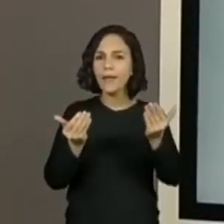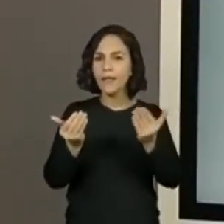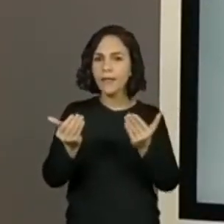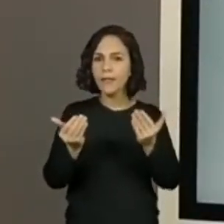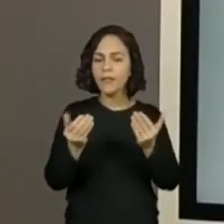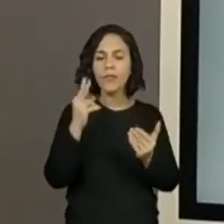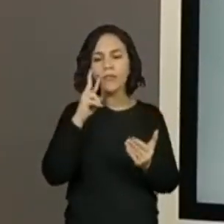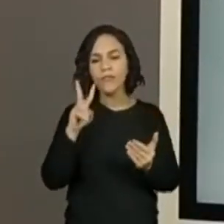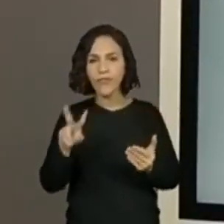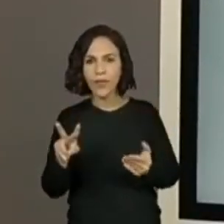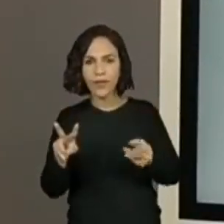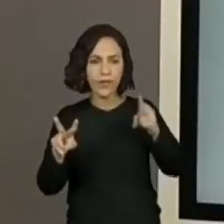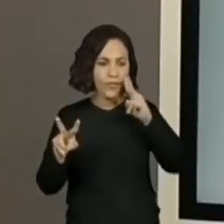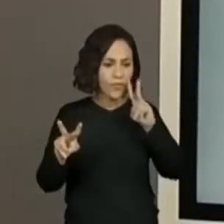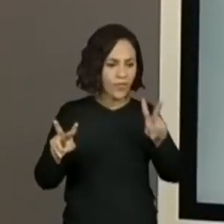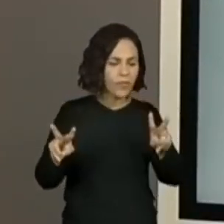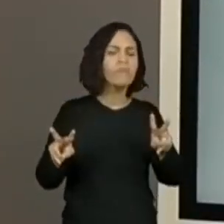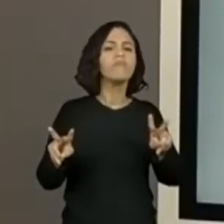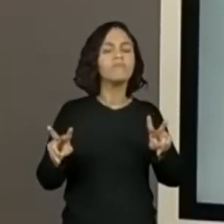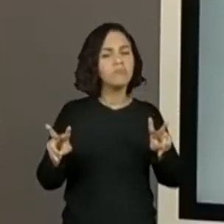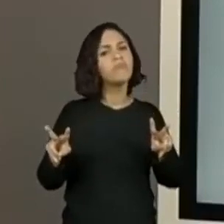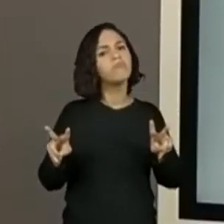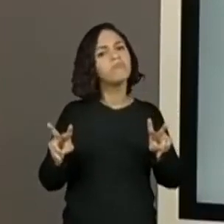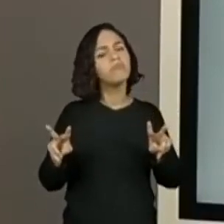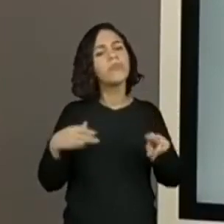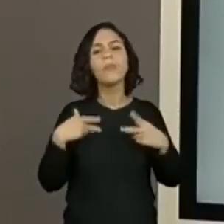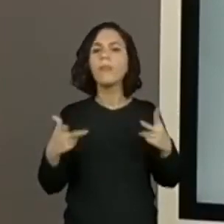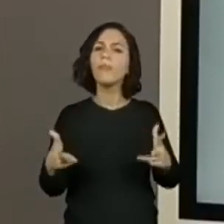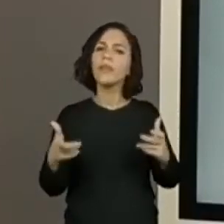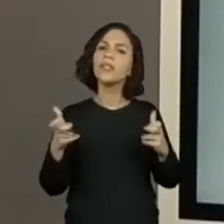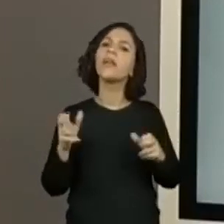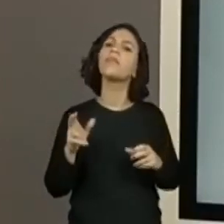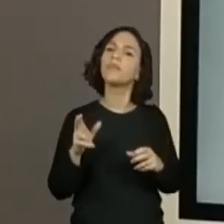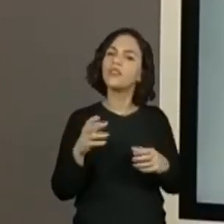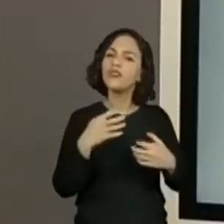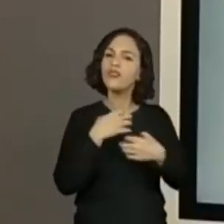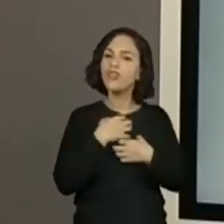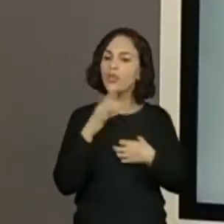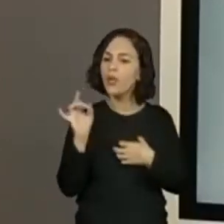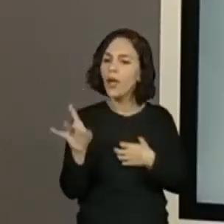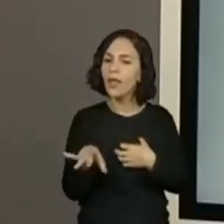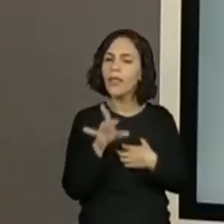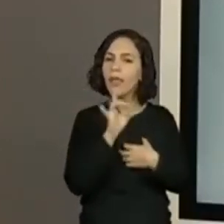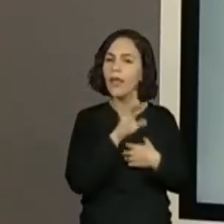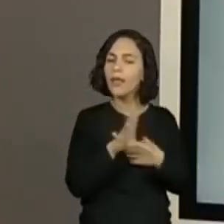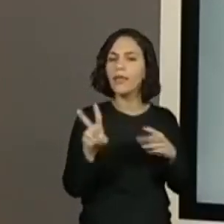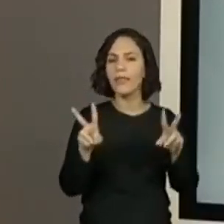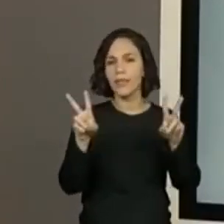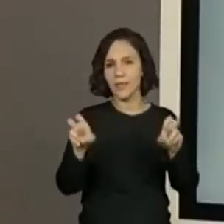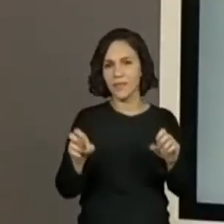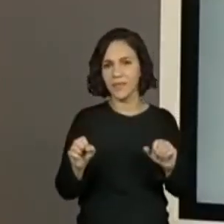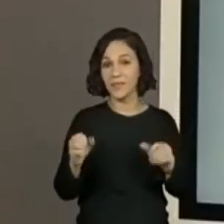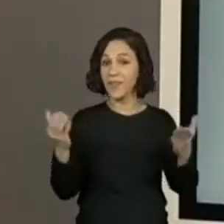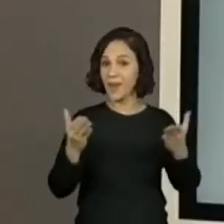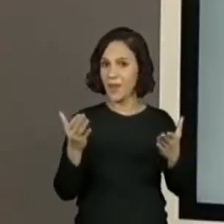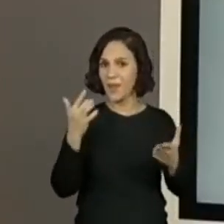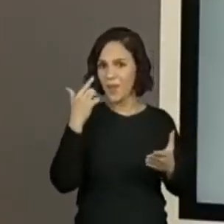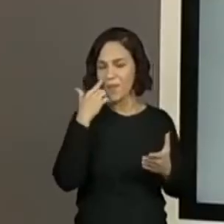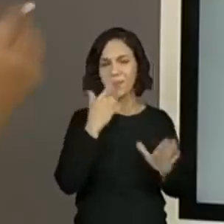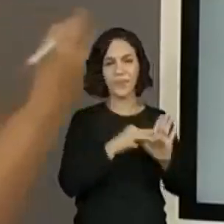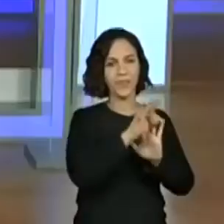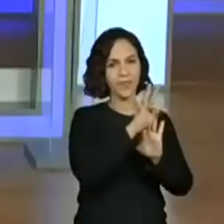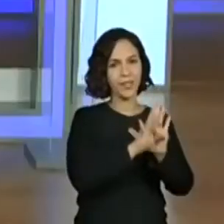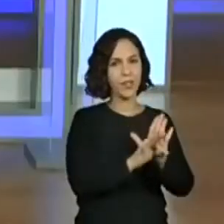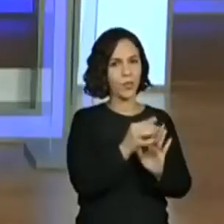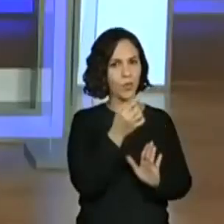texto, ver a sua finalidade, ver como ele está organizado, ver o tema. Vamos lá. O texto 1,